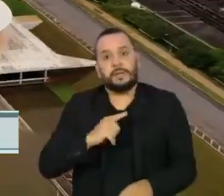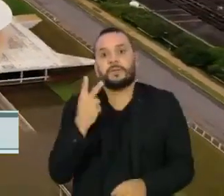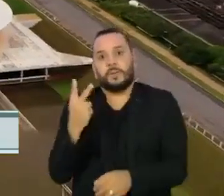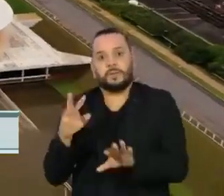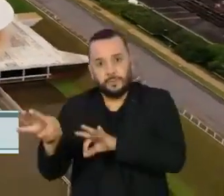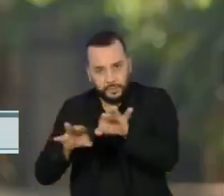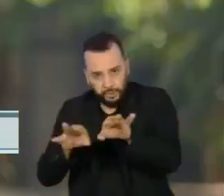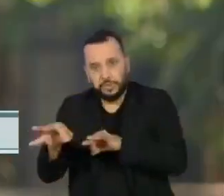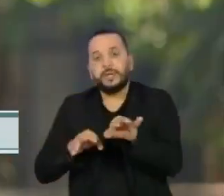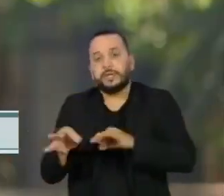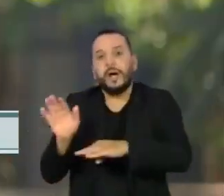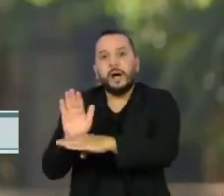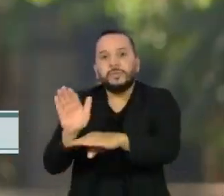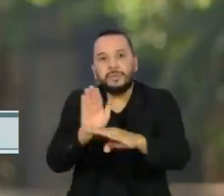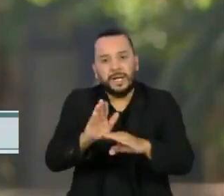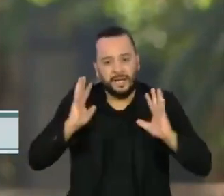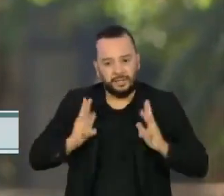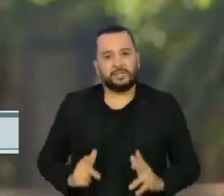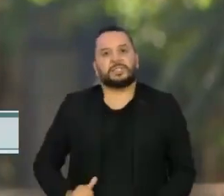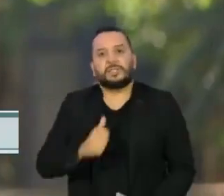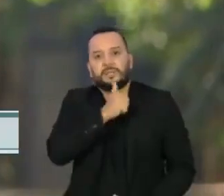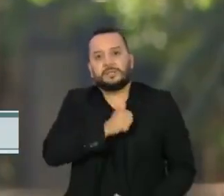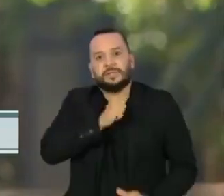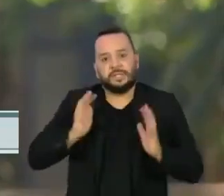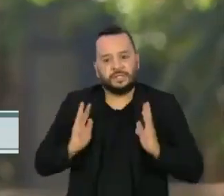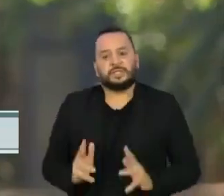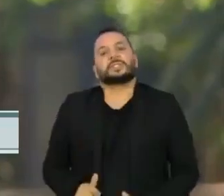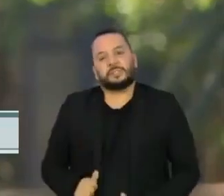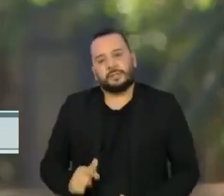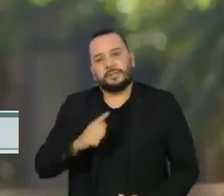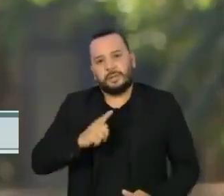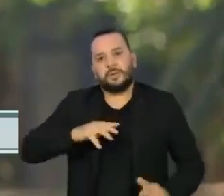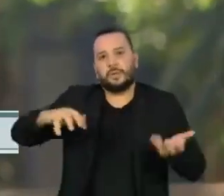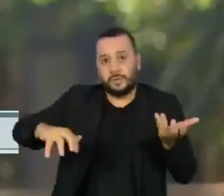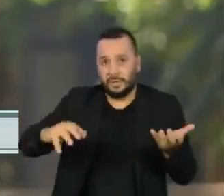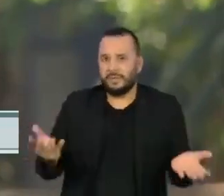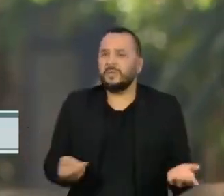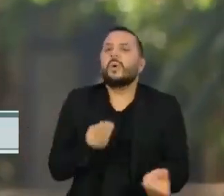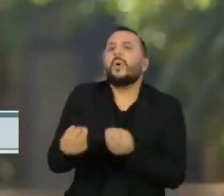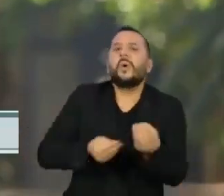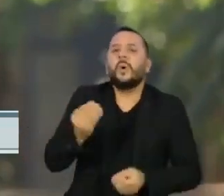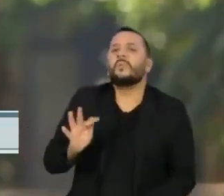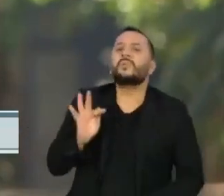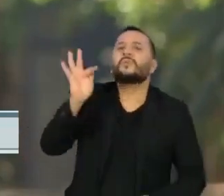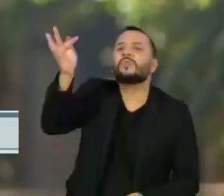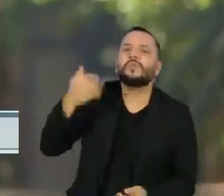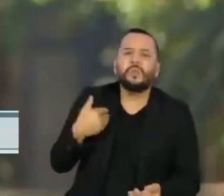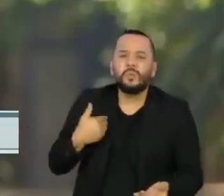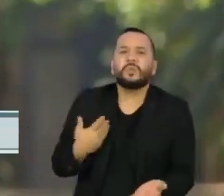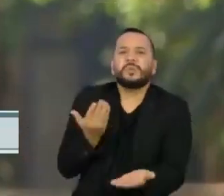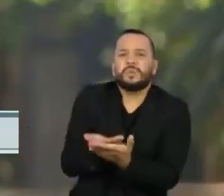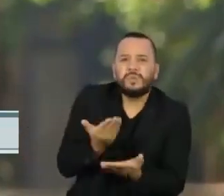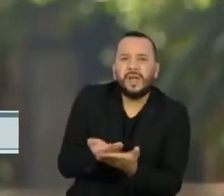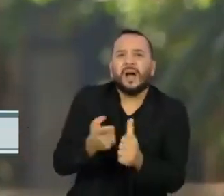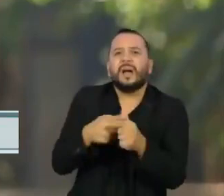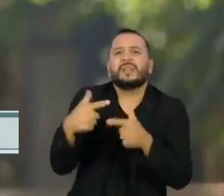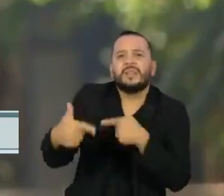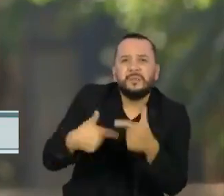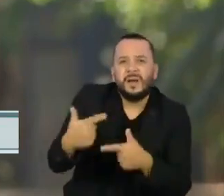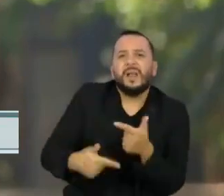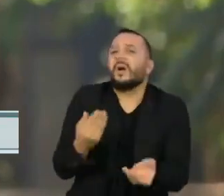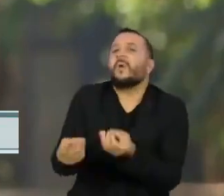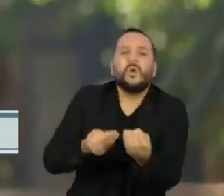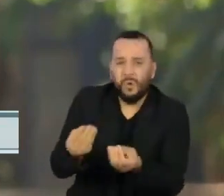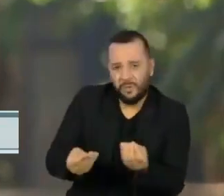votação no Congresso. A evasão escolar e o prejuízo à futura vida profissional dessas meninas aprofundam ainda mais a